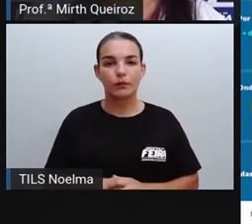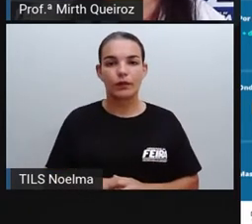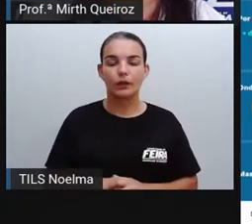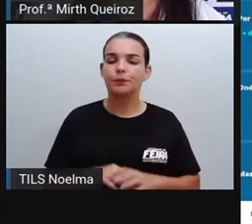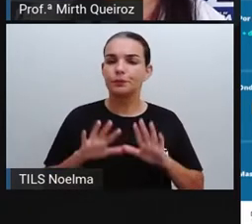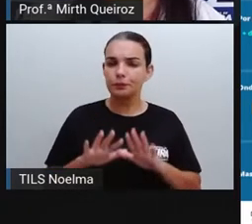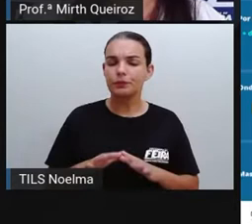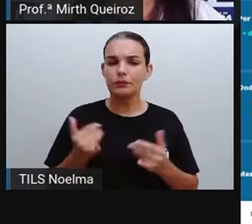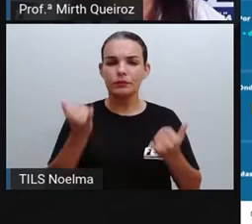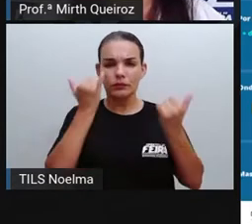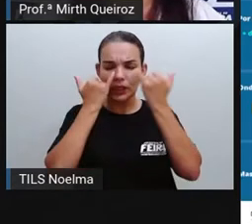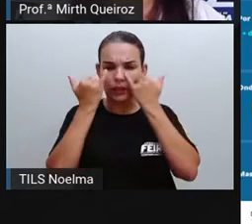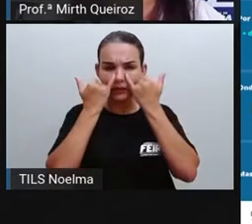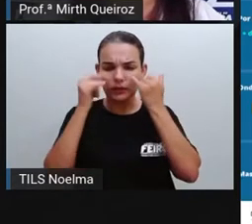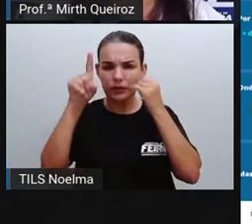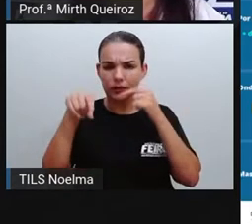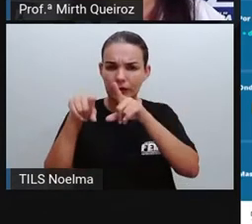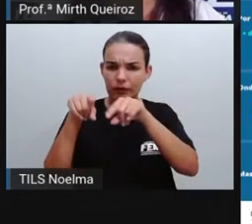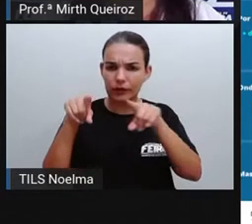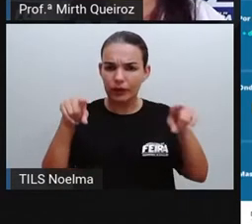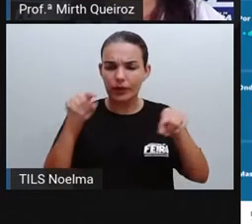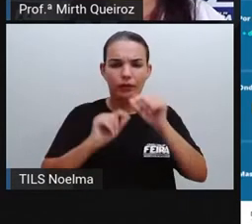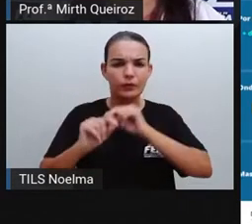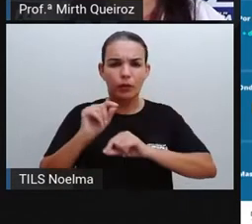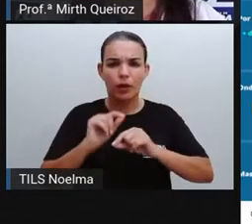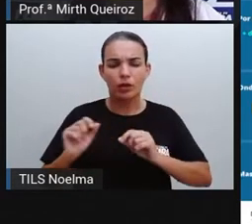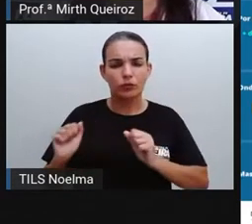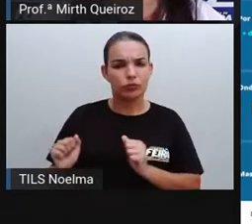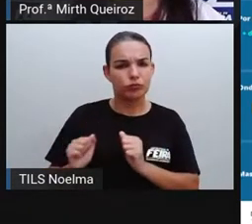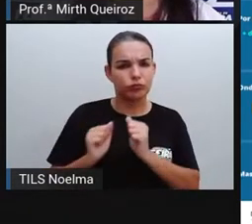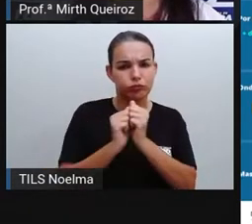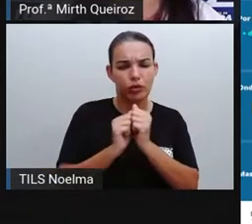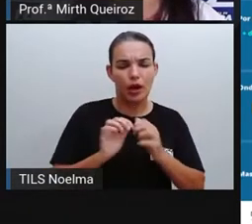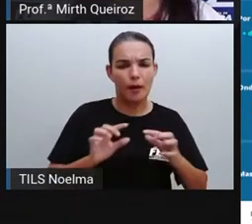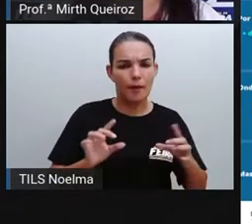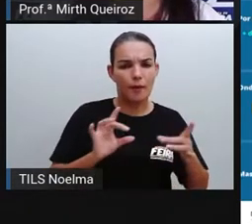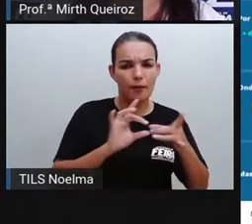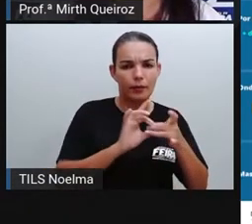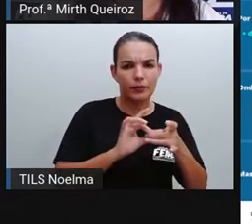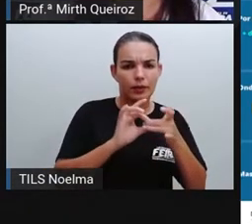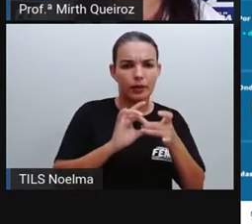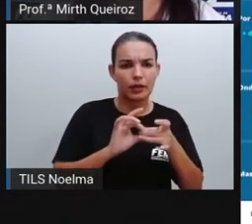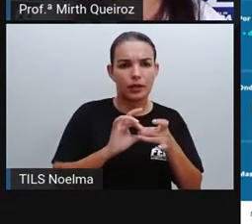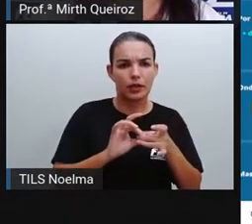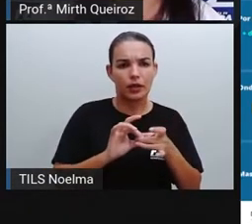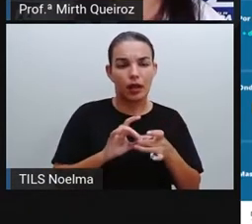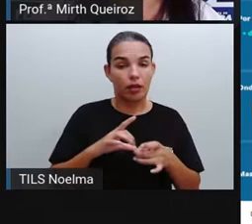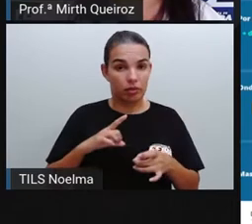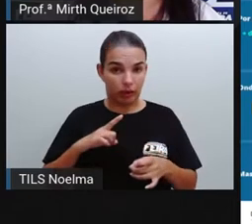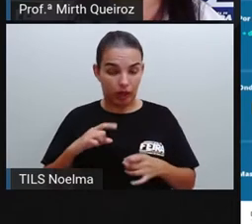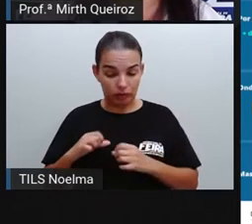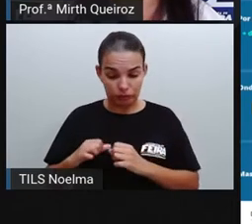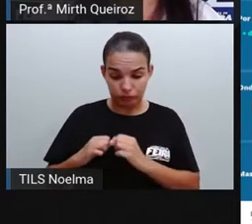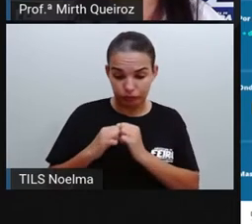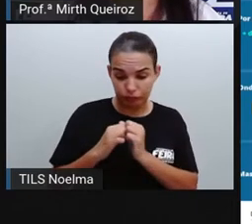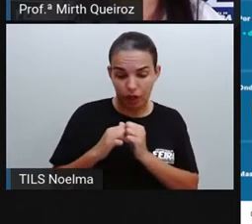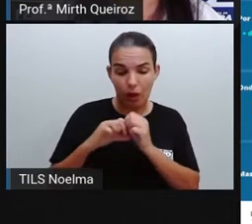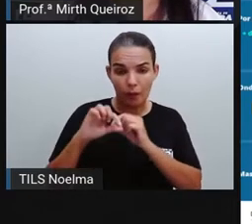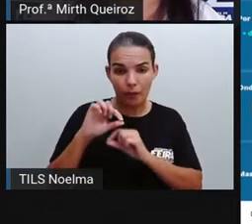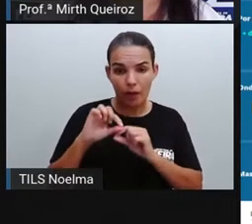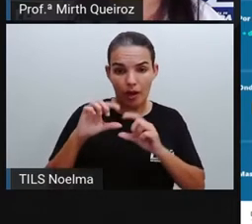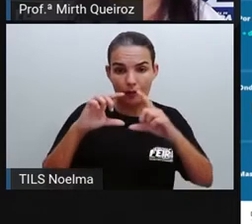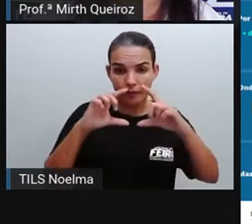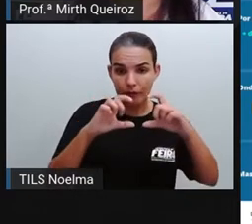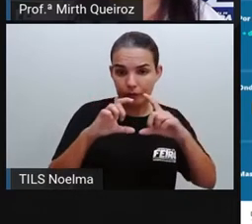infográfico, neste caso, vai unir a utilização de imagens, né? Com a